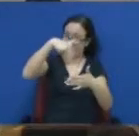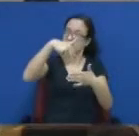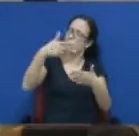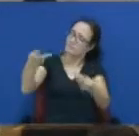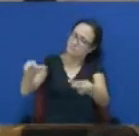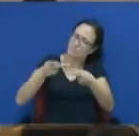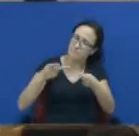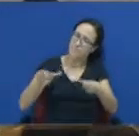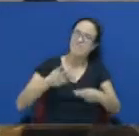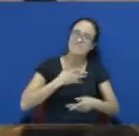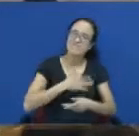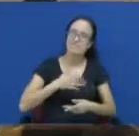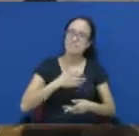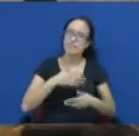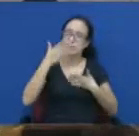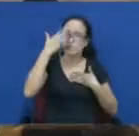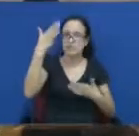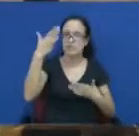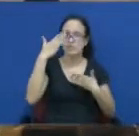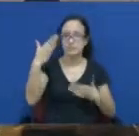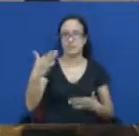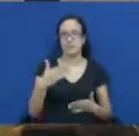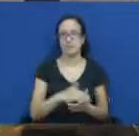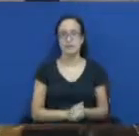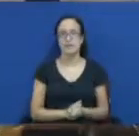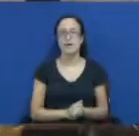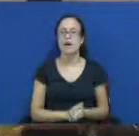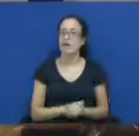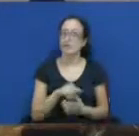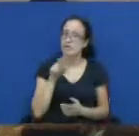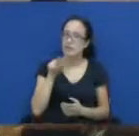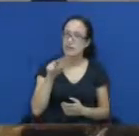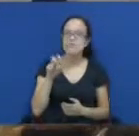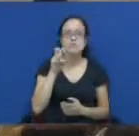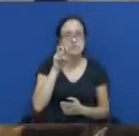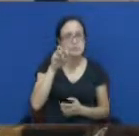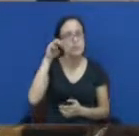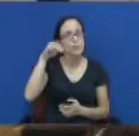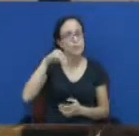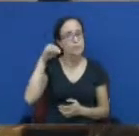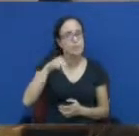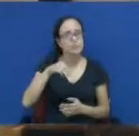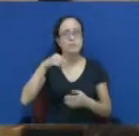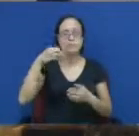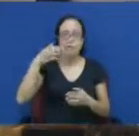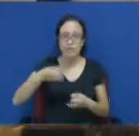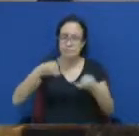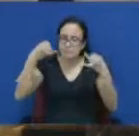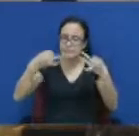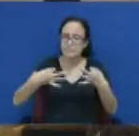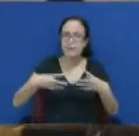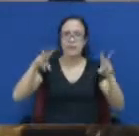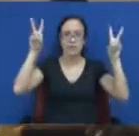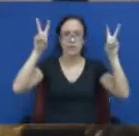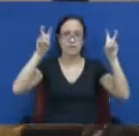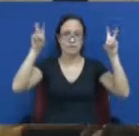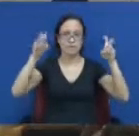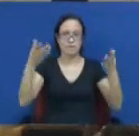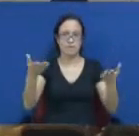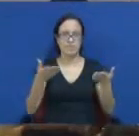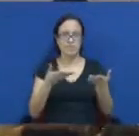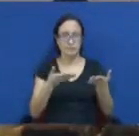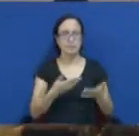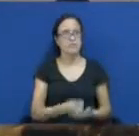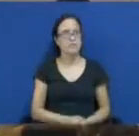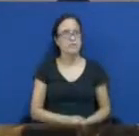obrigado pela presença. Conforme prevê o nosso regimento interno, a senhora terá também cinco minutos para tratar do assunto que lhe traz aqui. A senhora tem a